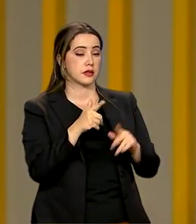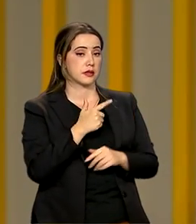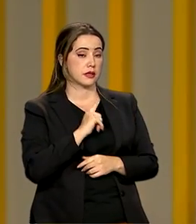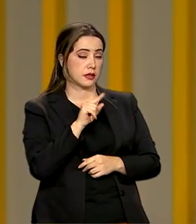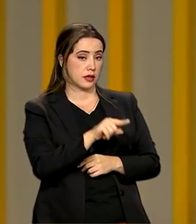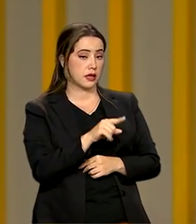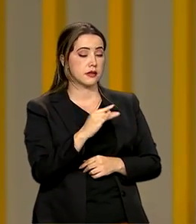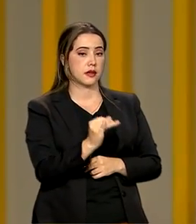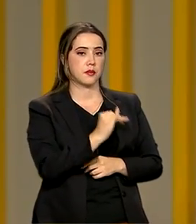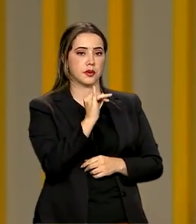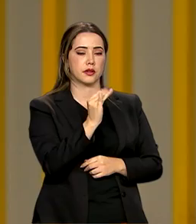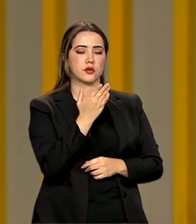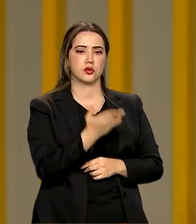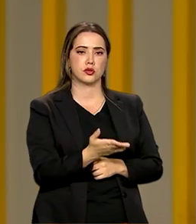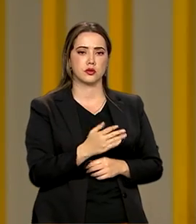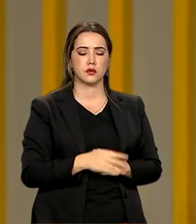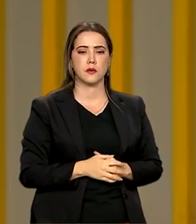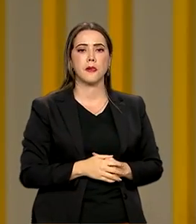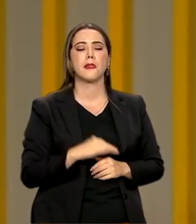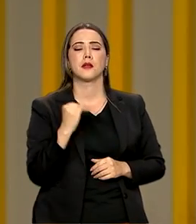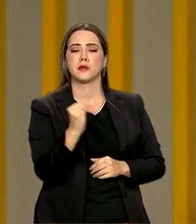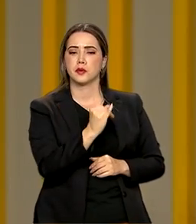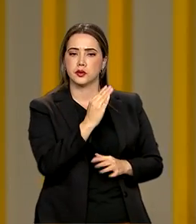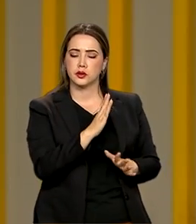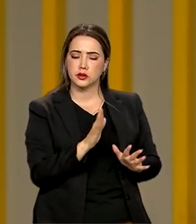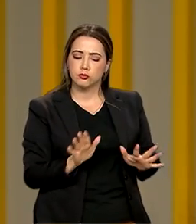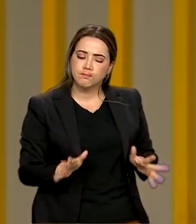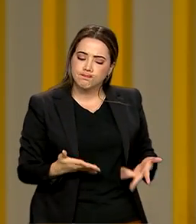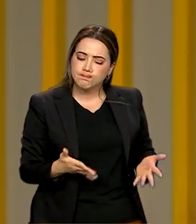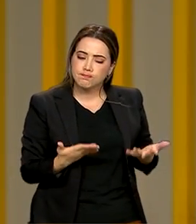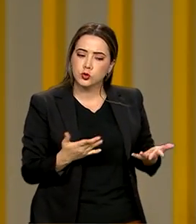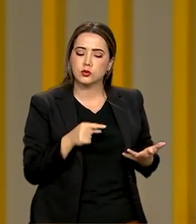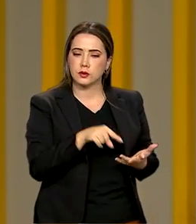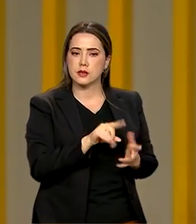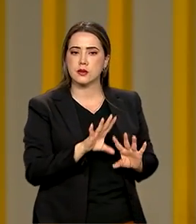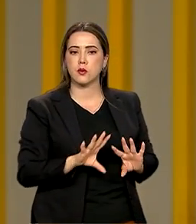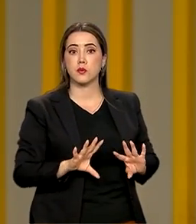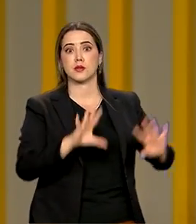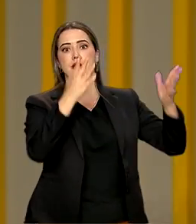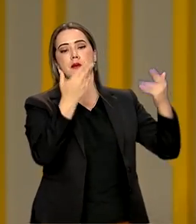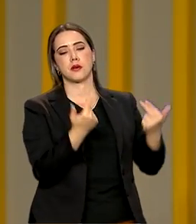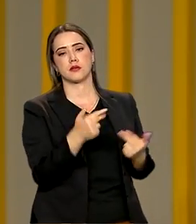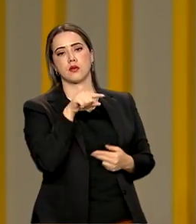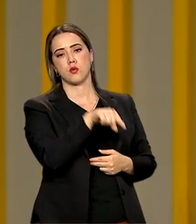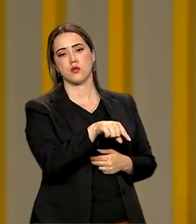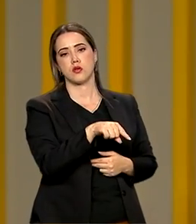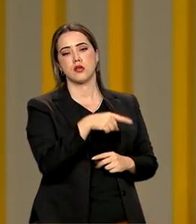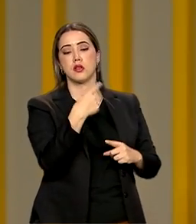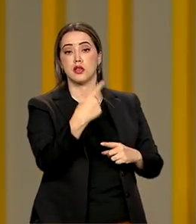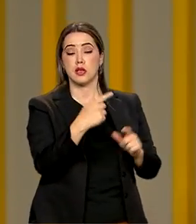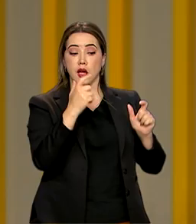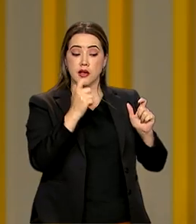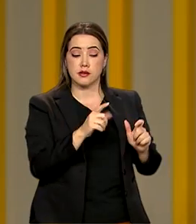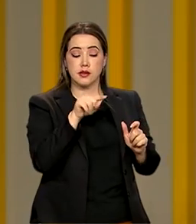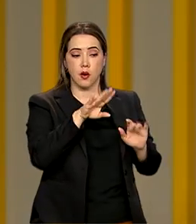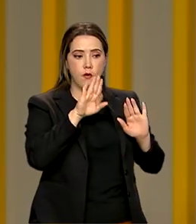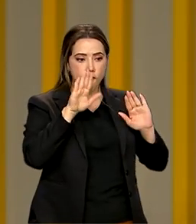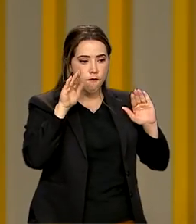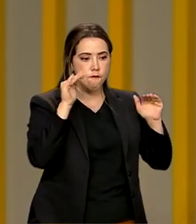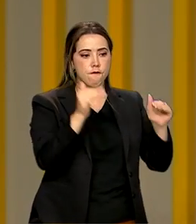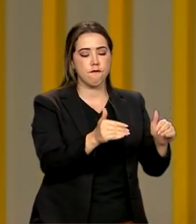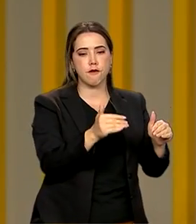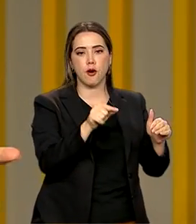E essa é a grande motivação para um grande evento, é realmente ser um catalisador e um